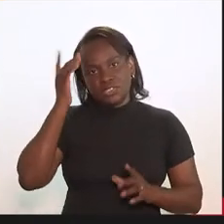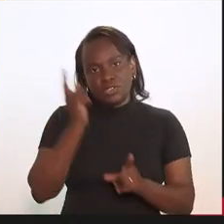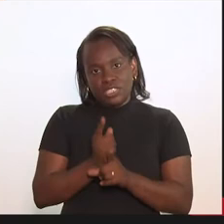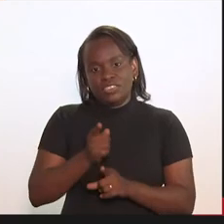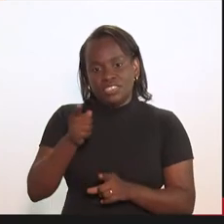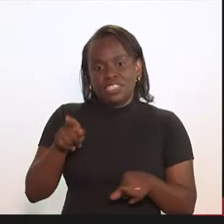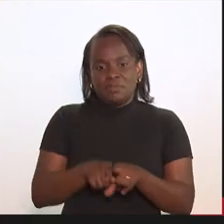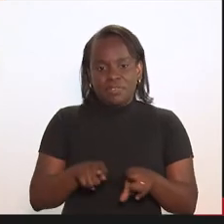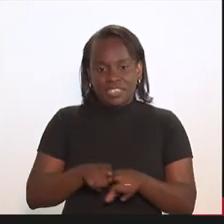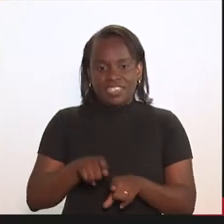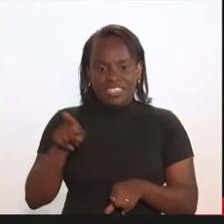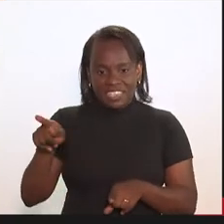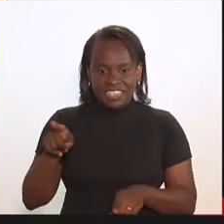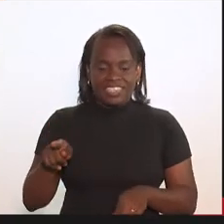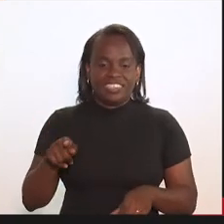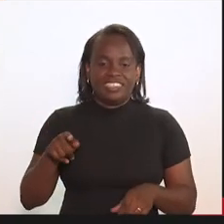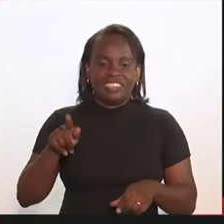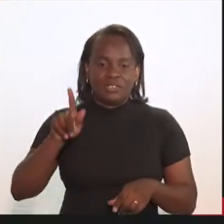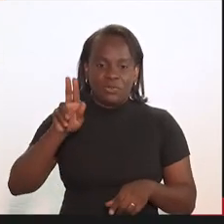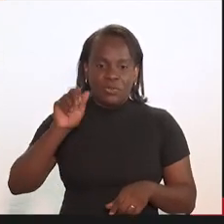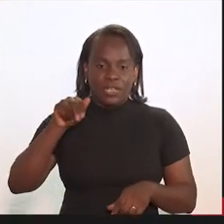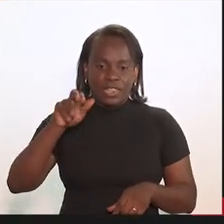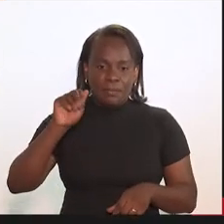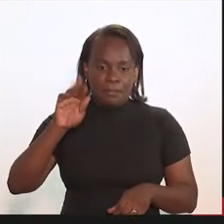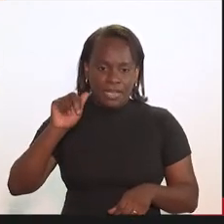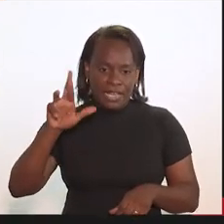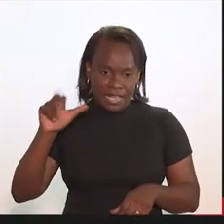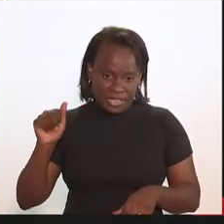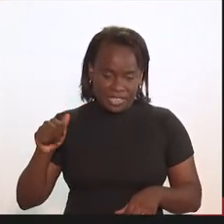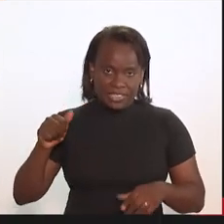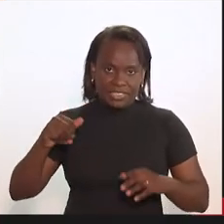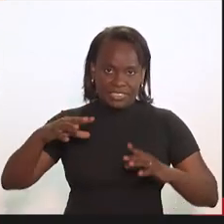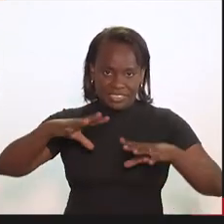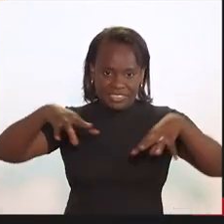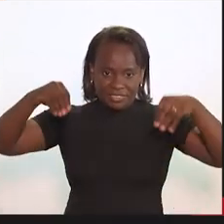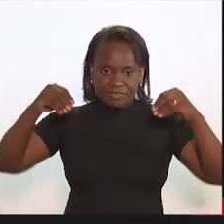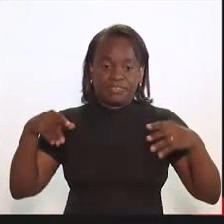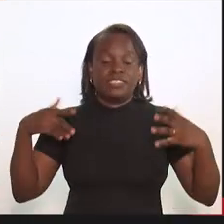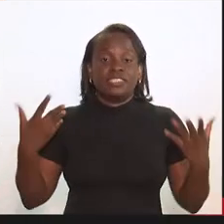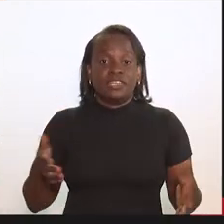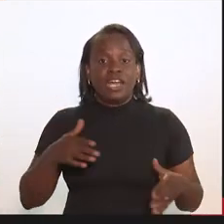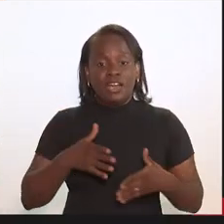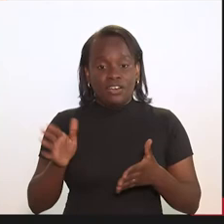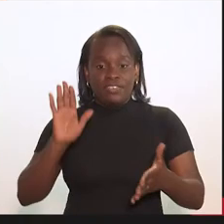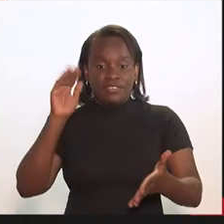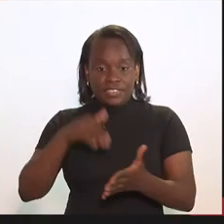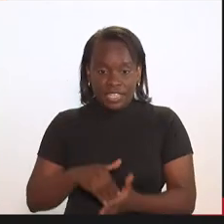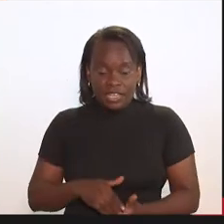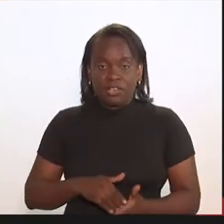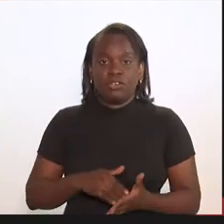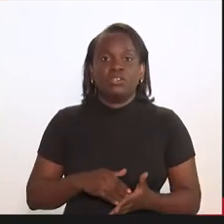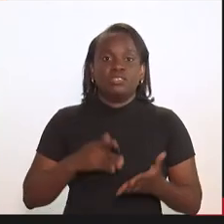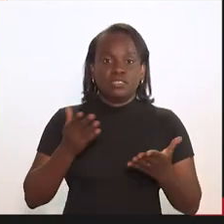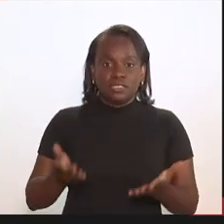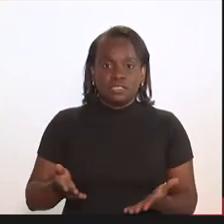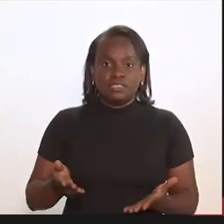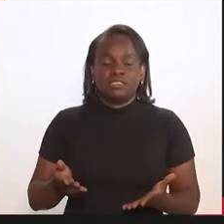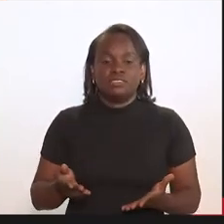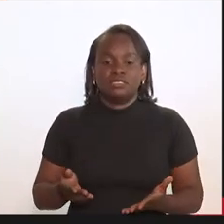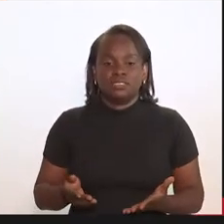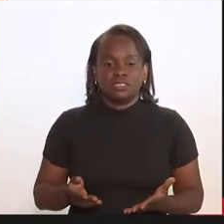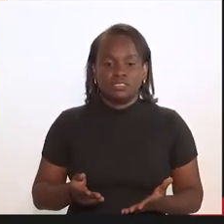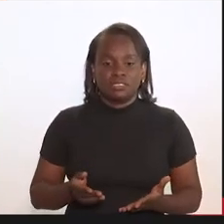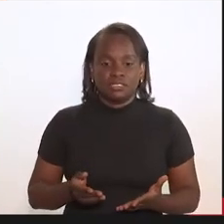sei que eu encontrei com você também lá no Palácio Guanabara, nós já estamos encaminhando para o final, Vossa